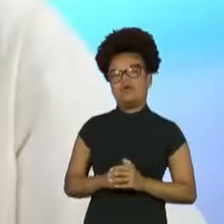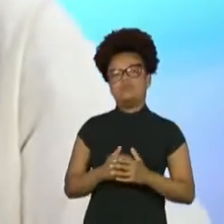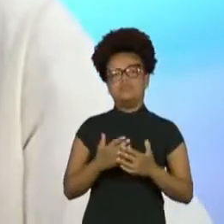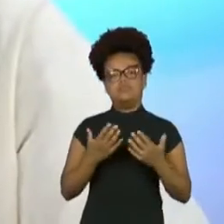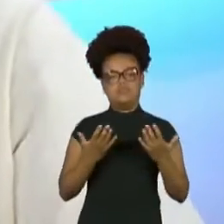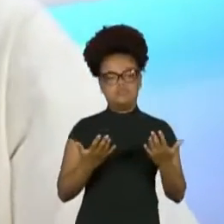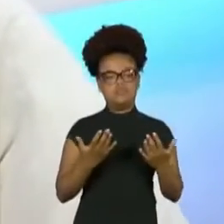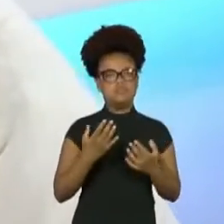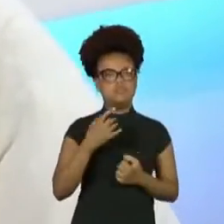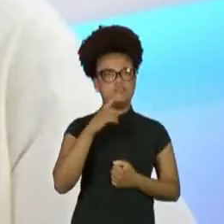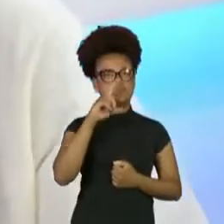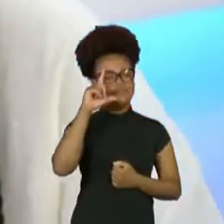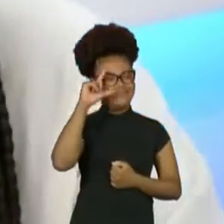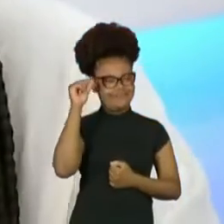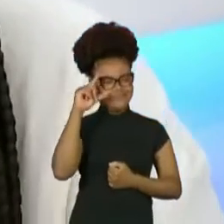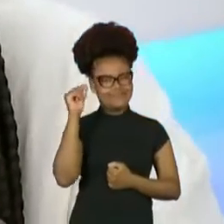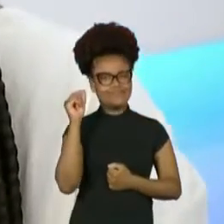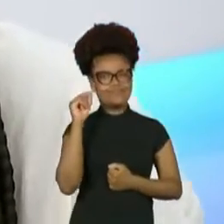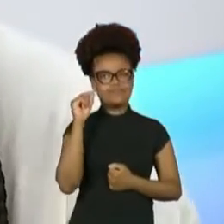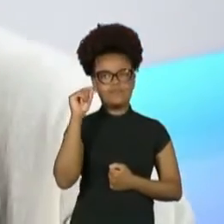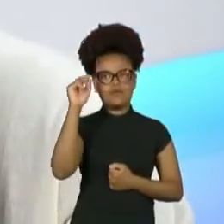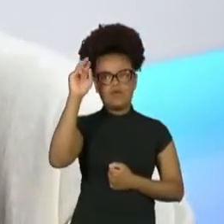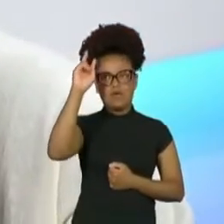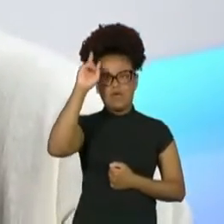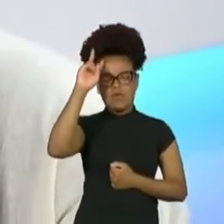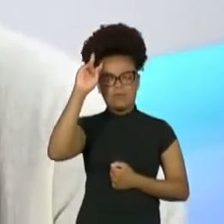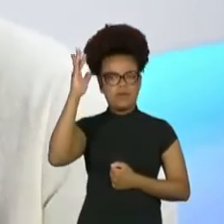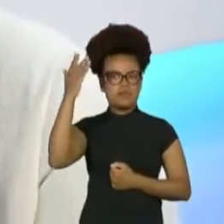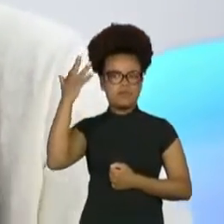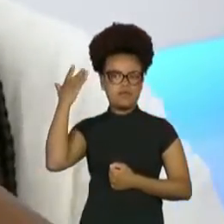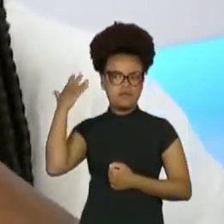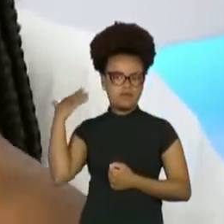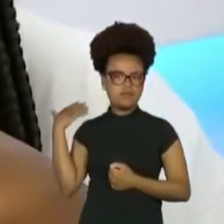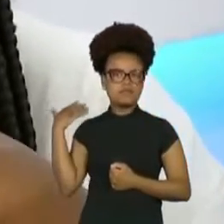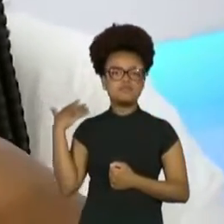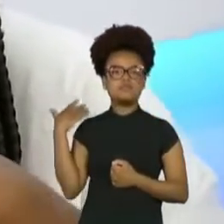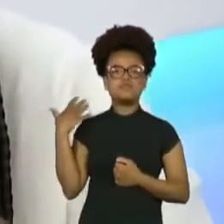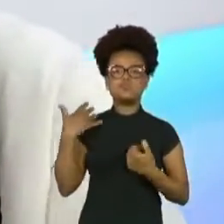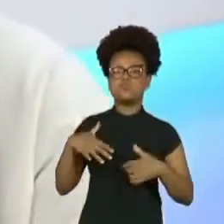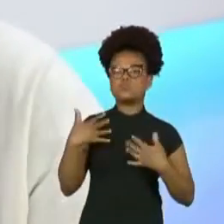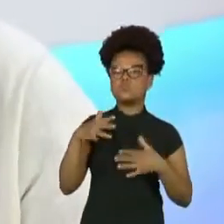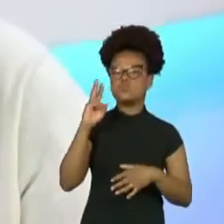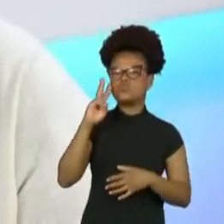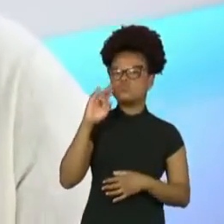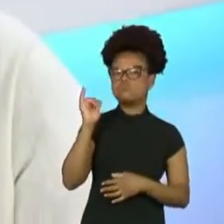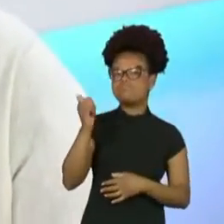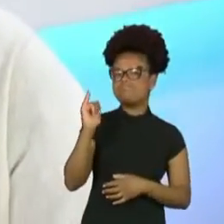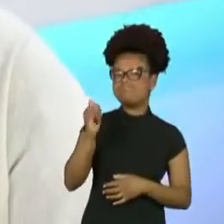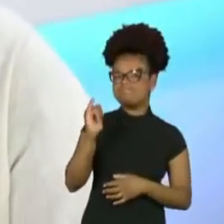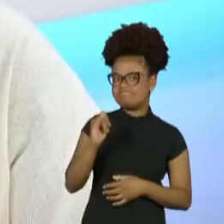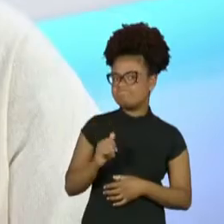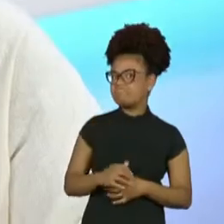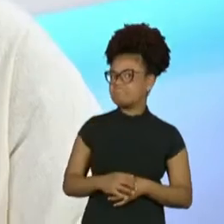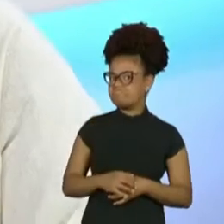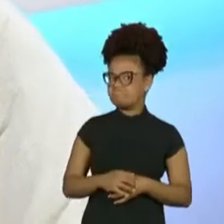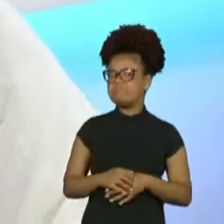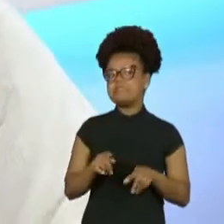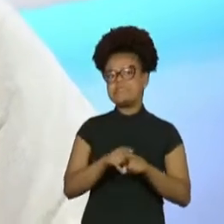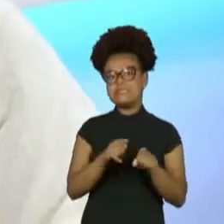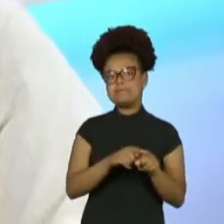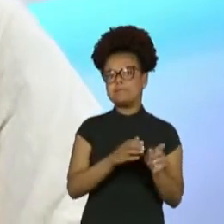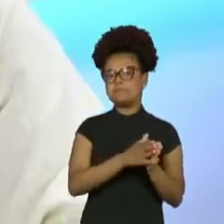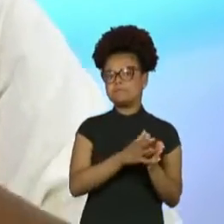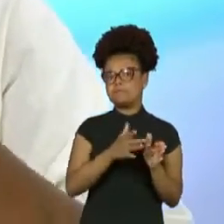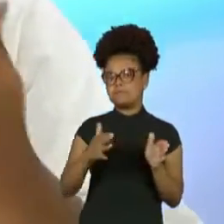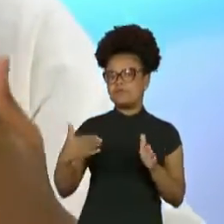que você tem muita história para contar. E também estamos passando por um processo de quase